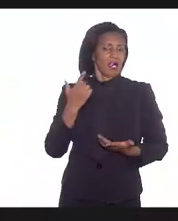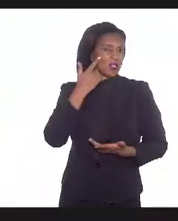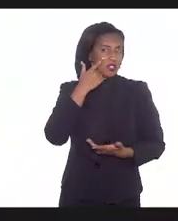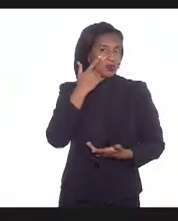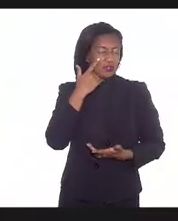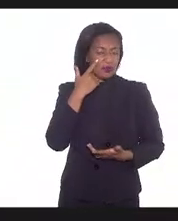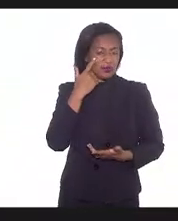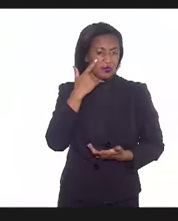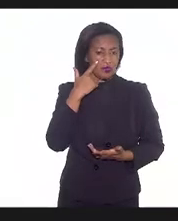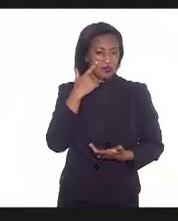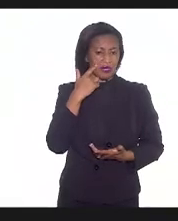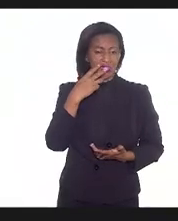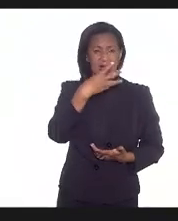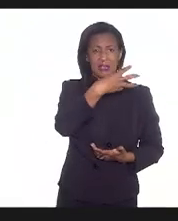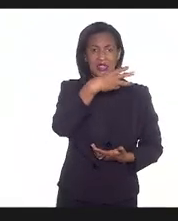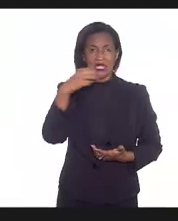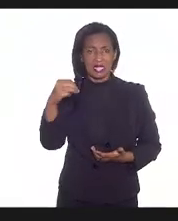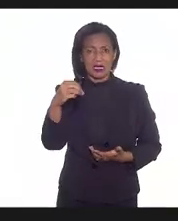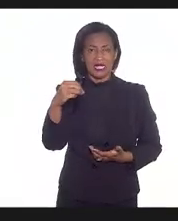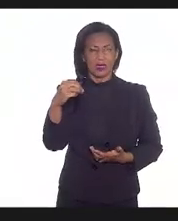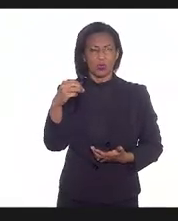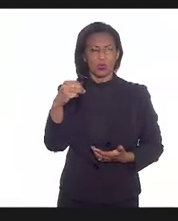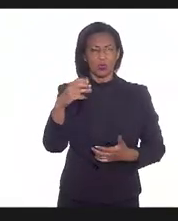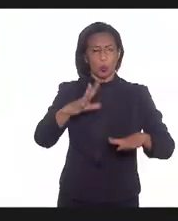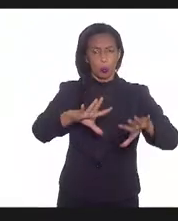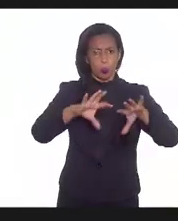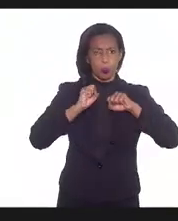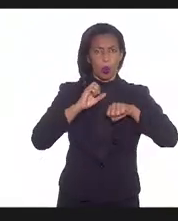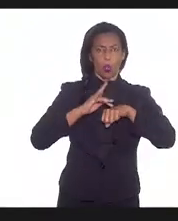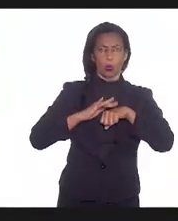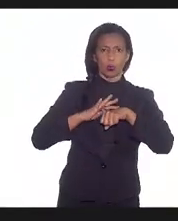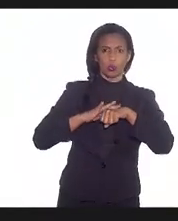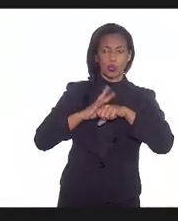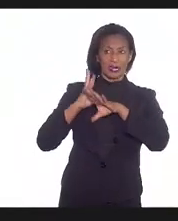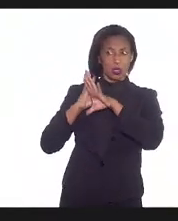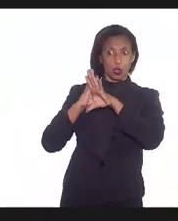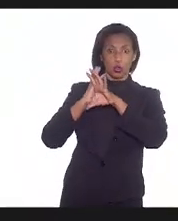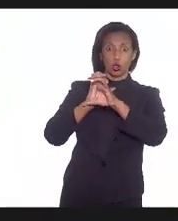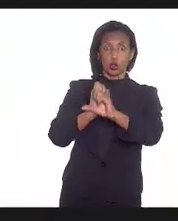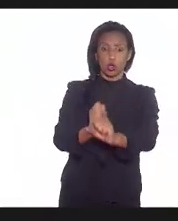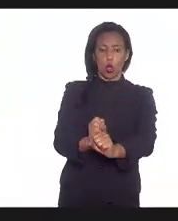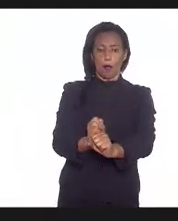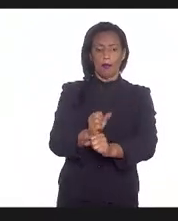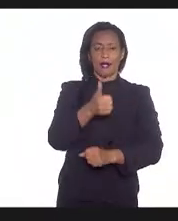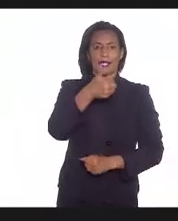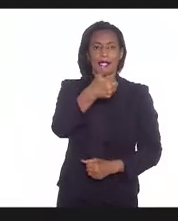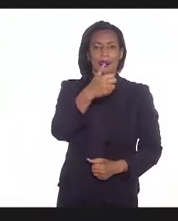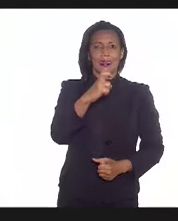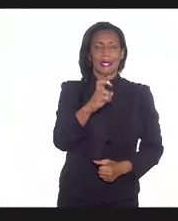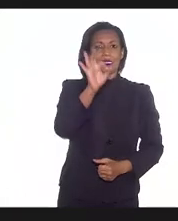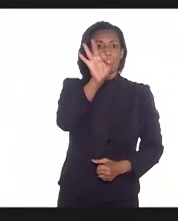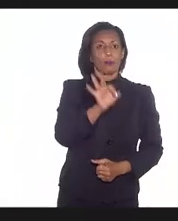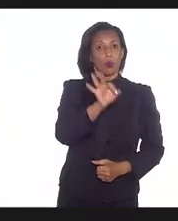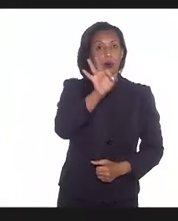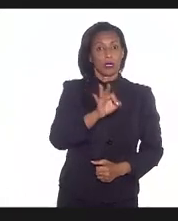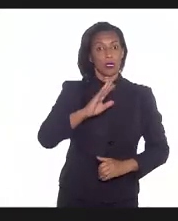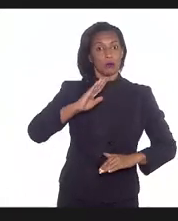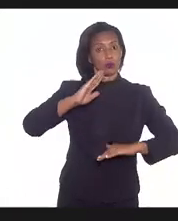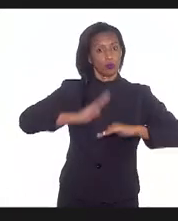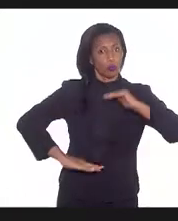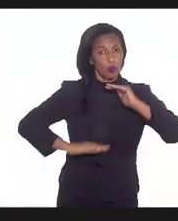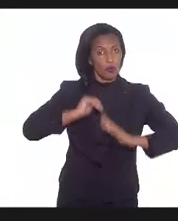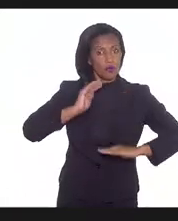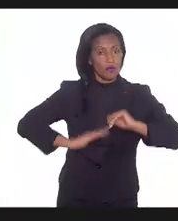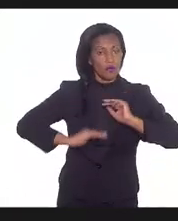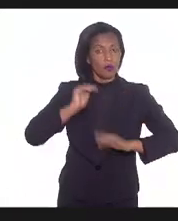né, de 300 casos por semana, ele se resume em 6.000 e dá 15% dos funcionários da Petrobras, e a